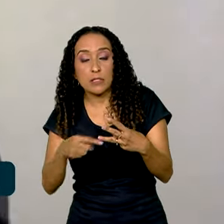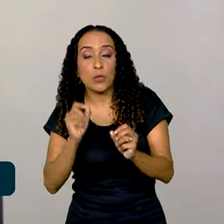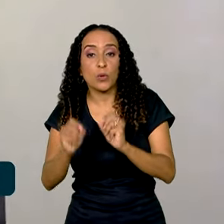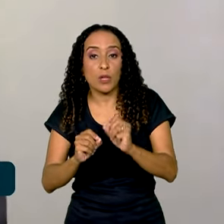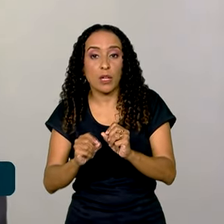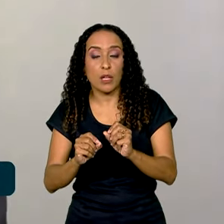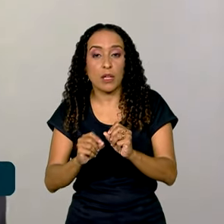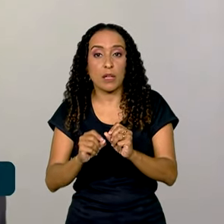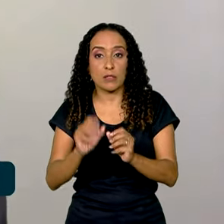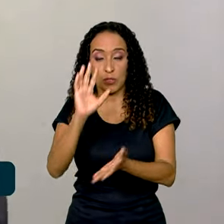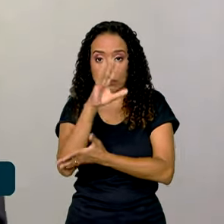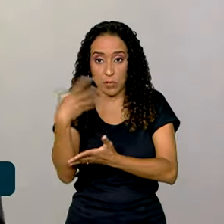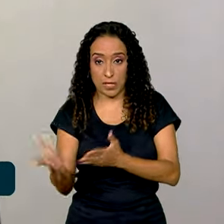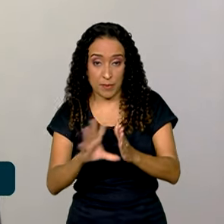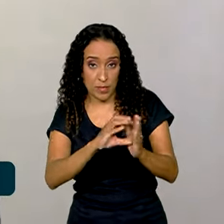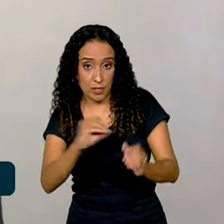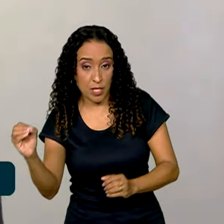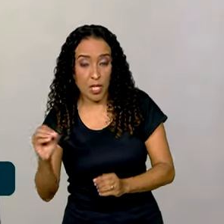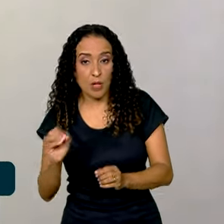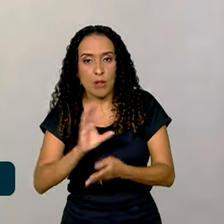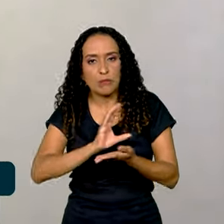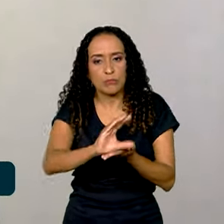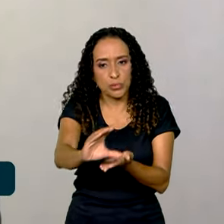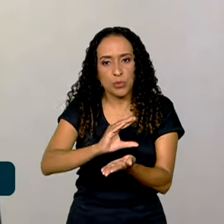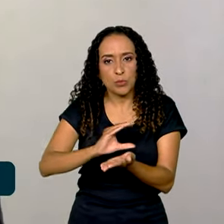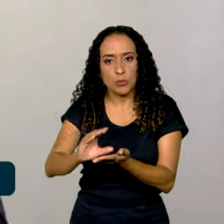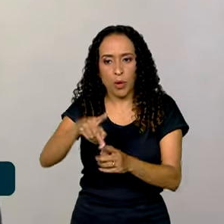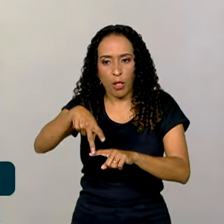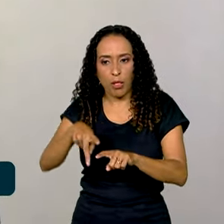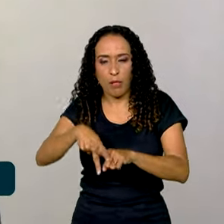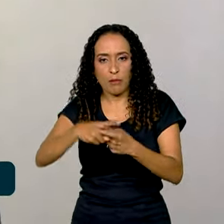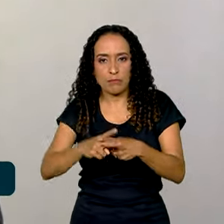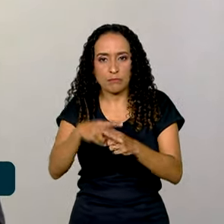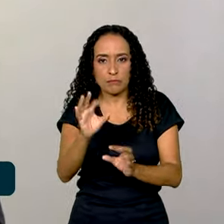do desmatamento zero, investir em restauração florestal e regeneração.